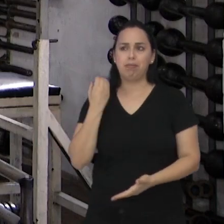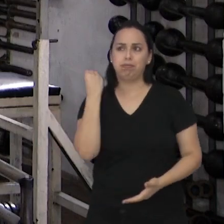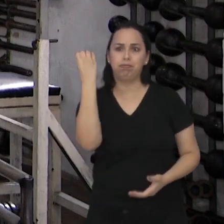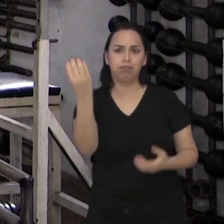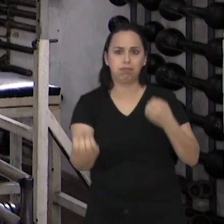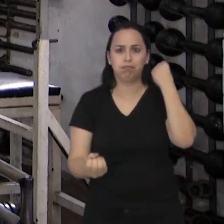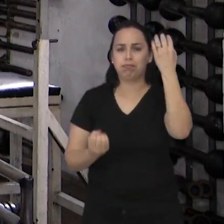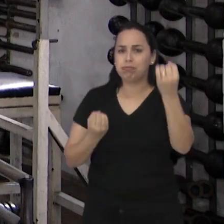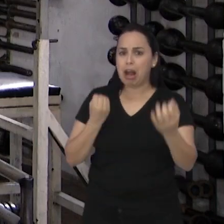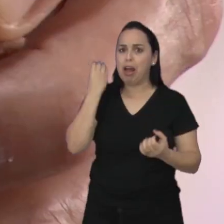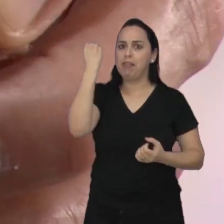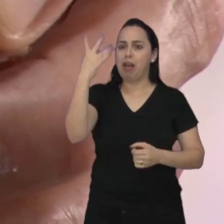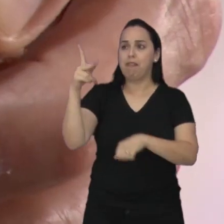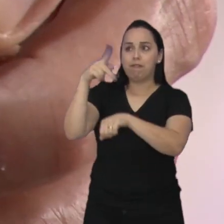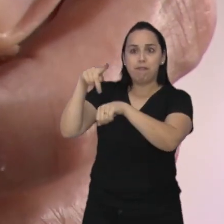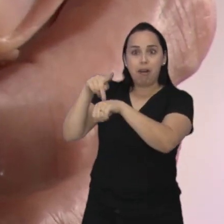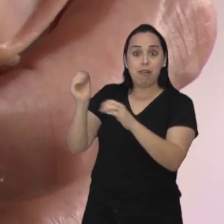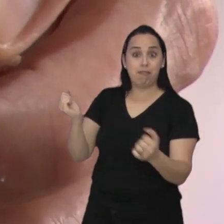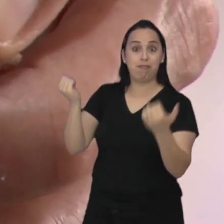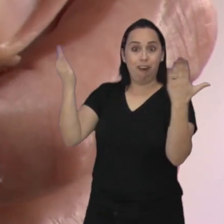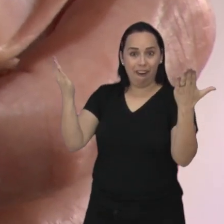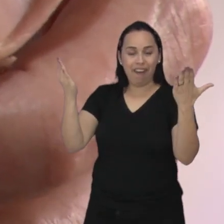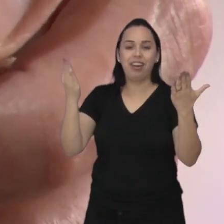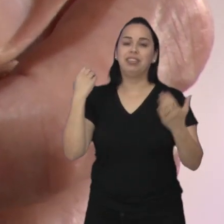bastante, competi fora do Brasil.